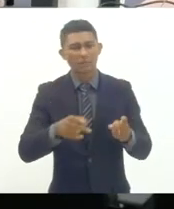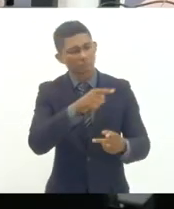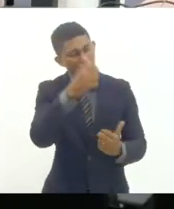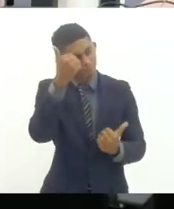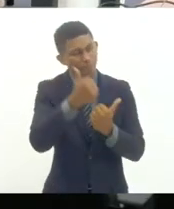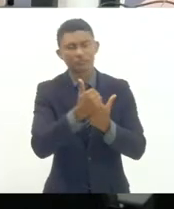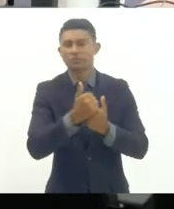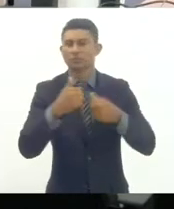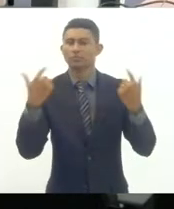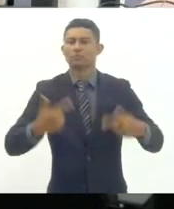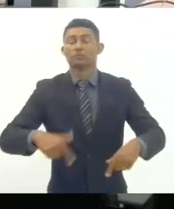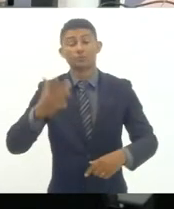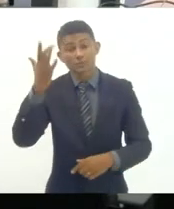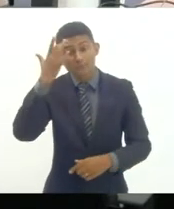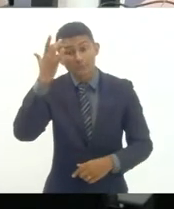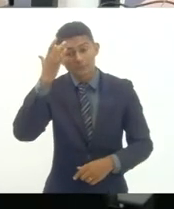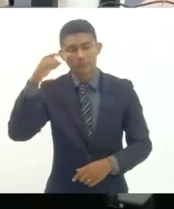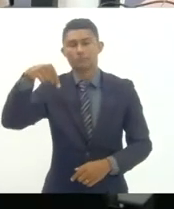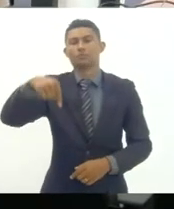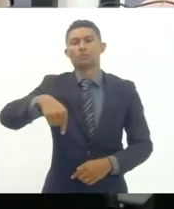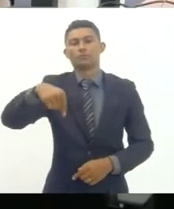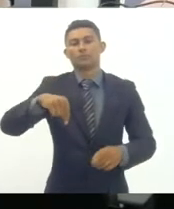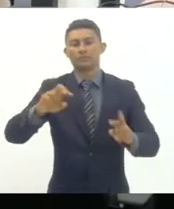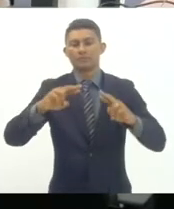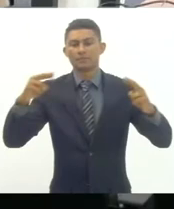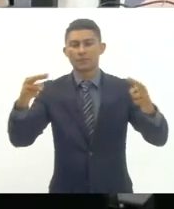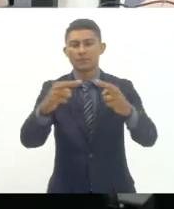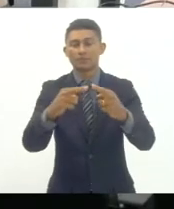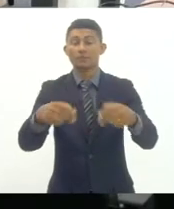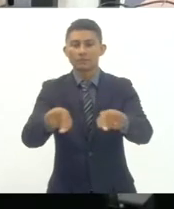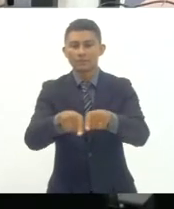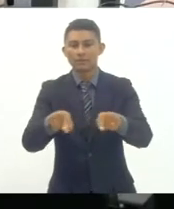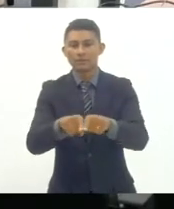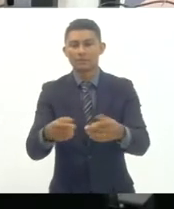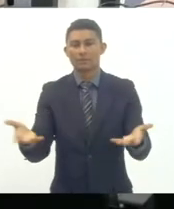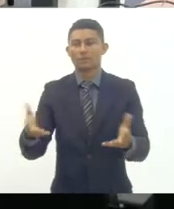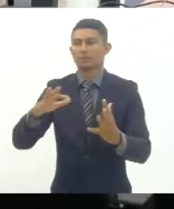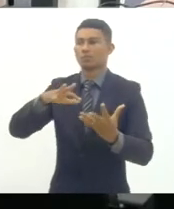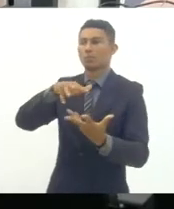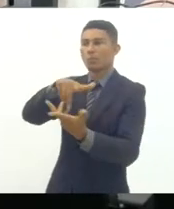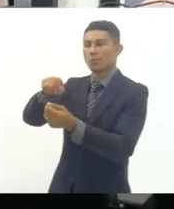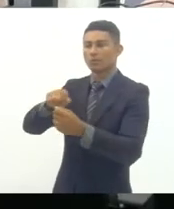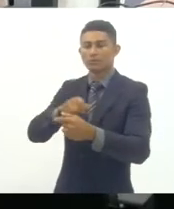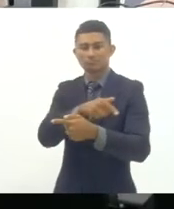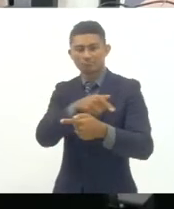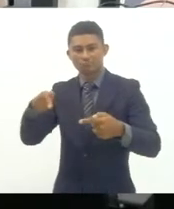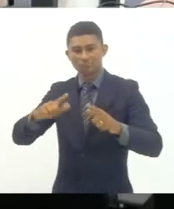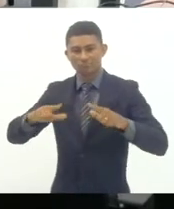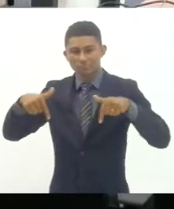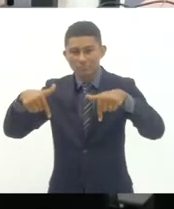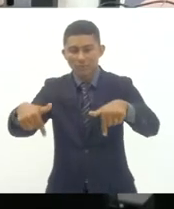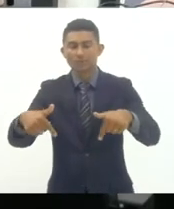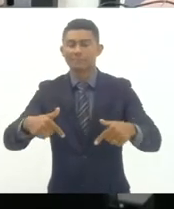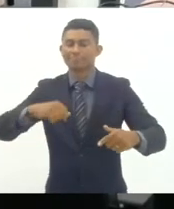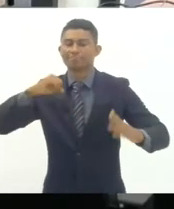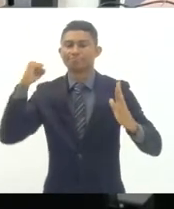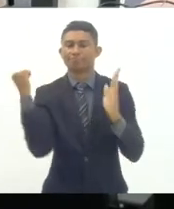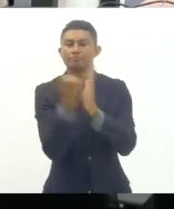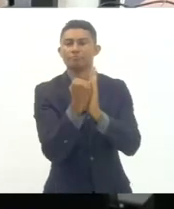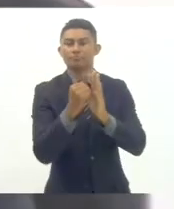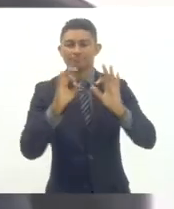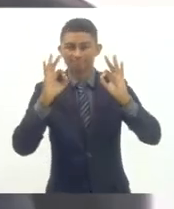essa audiência pública aqui juntamente com a ação mundial é mais um dos marcos né dessa resiliência